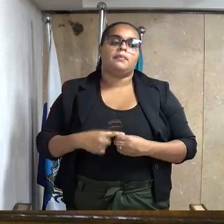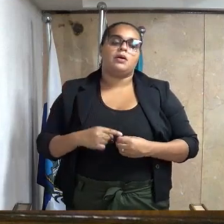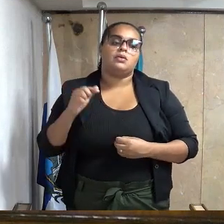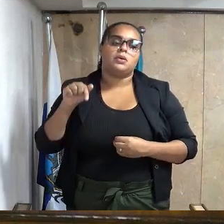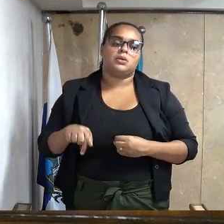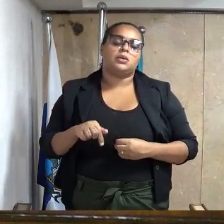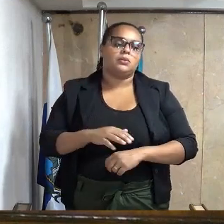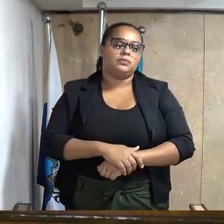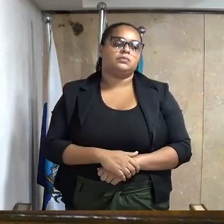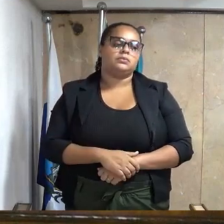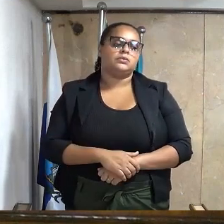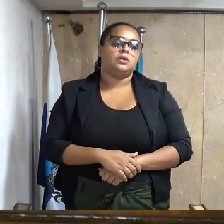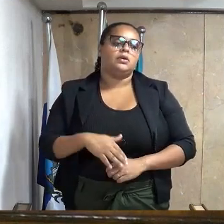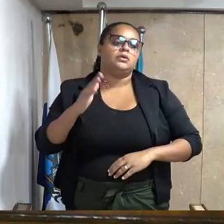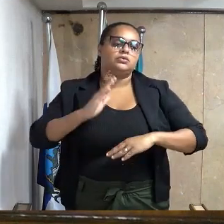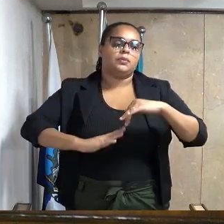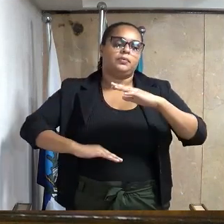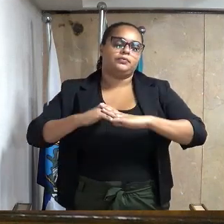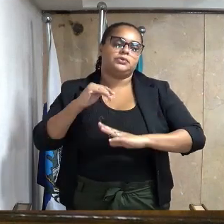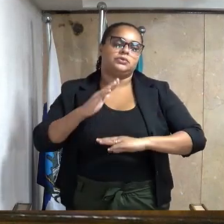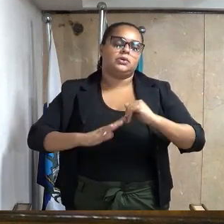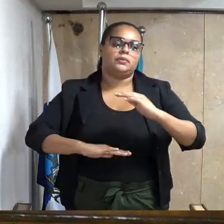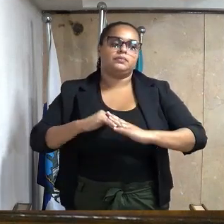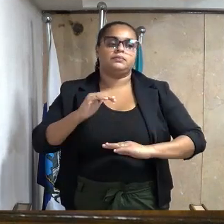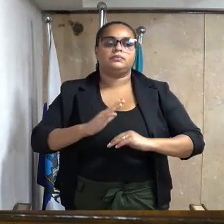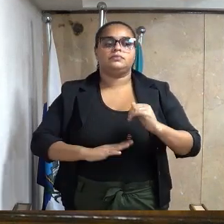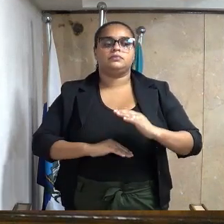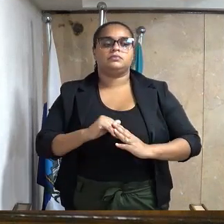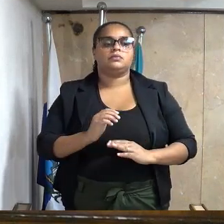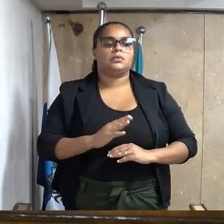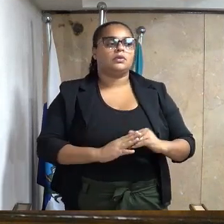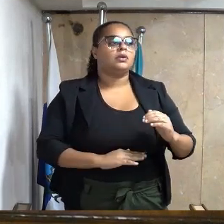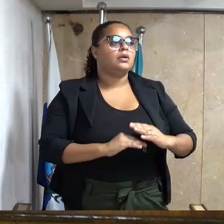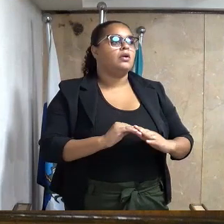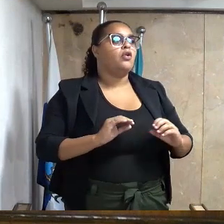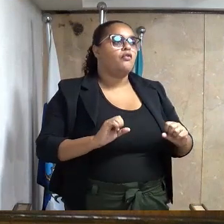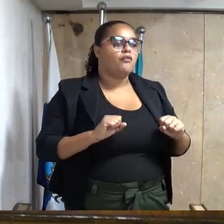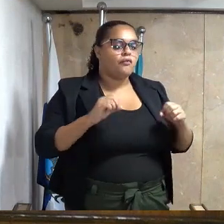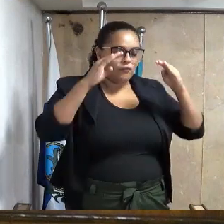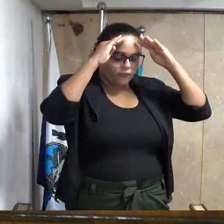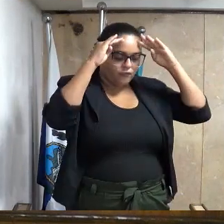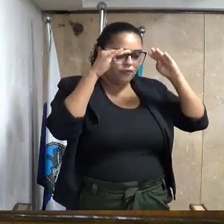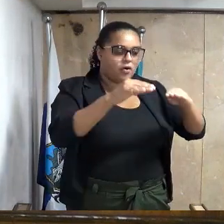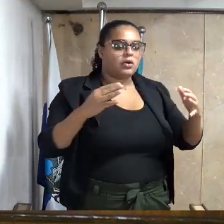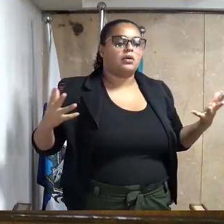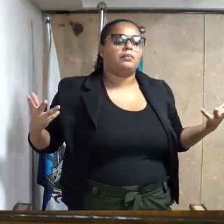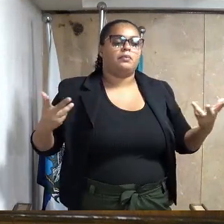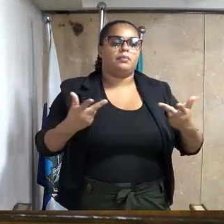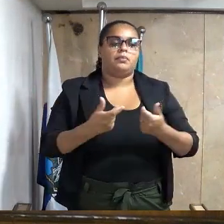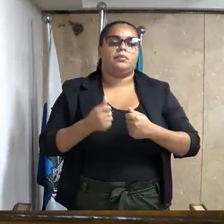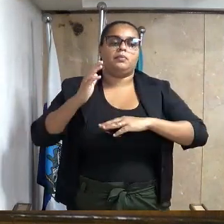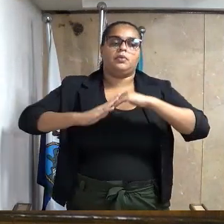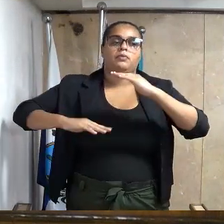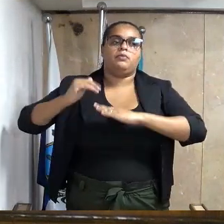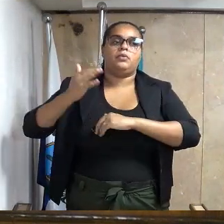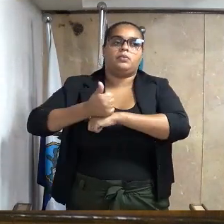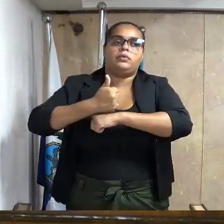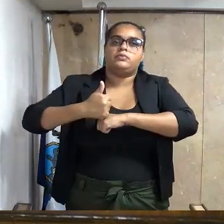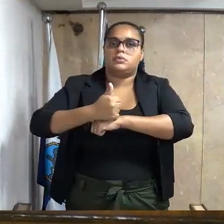por exercer suas funções com integridade, dedicação, foco e excelência.